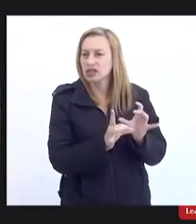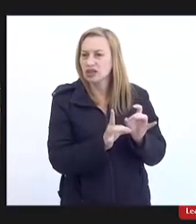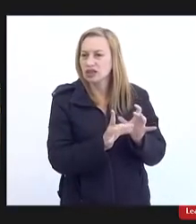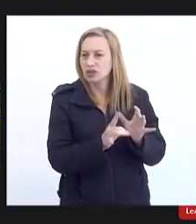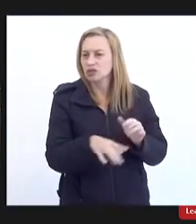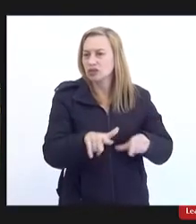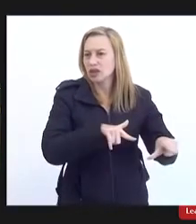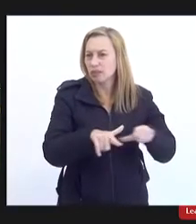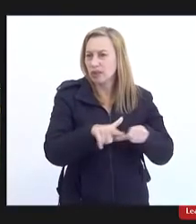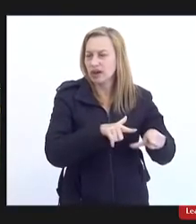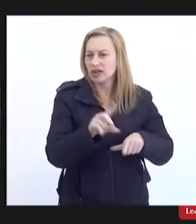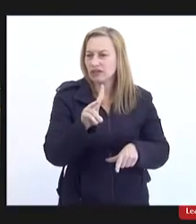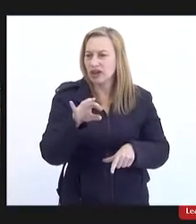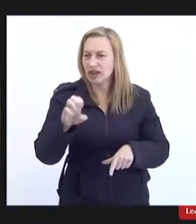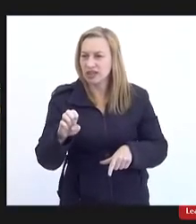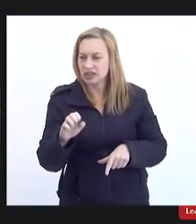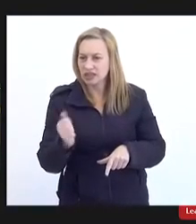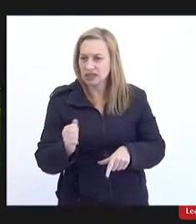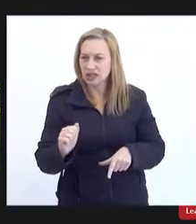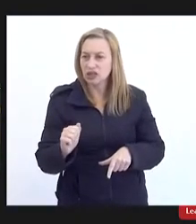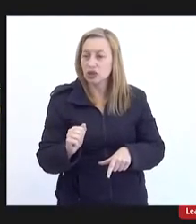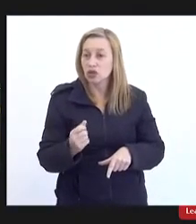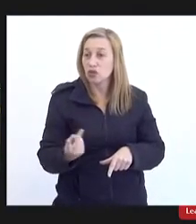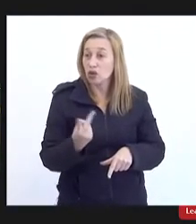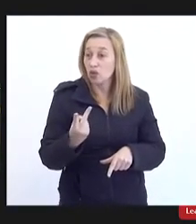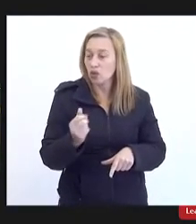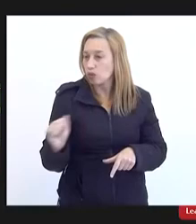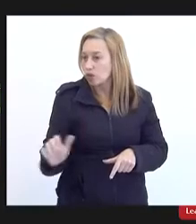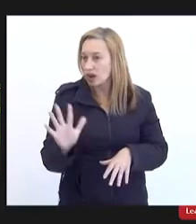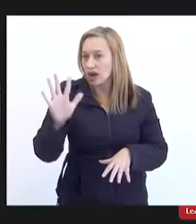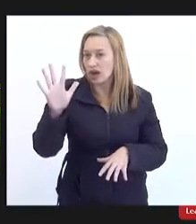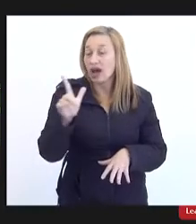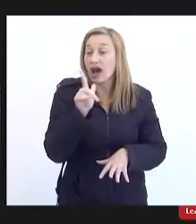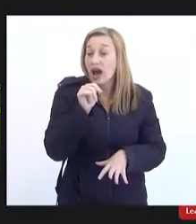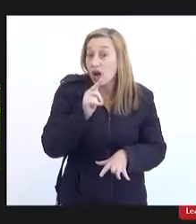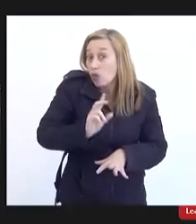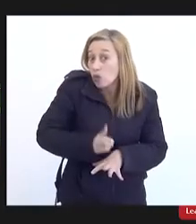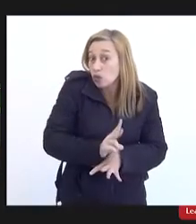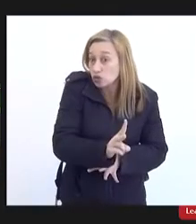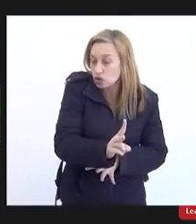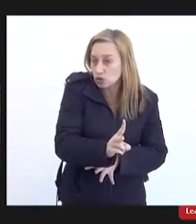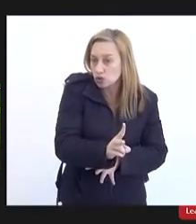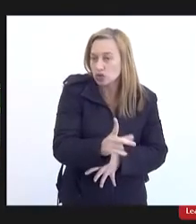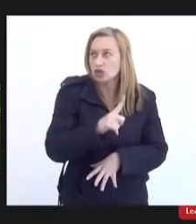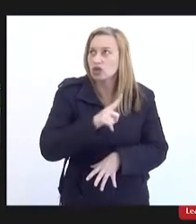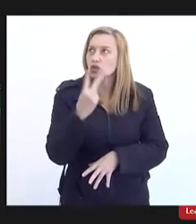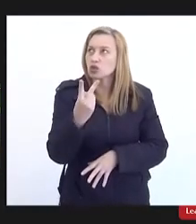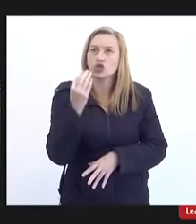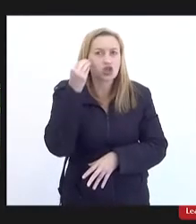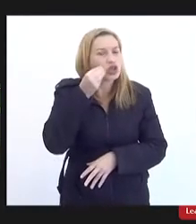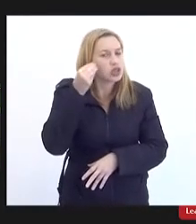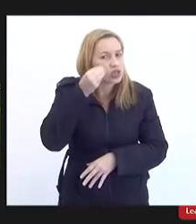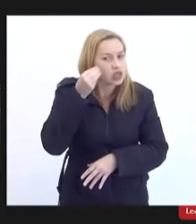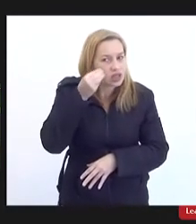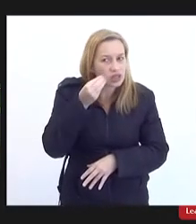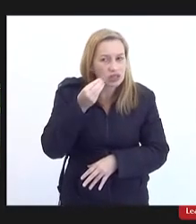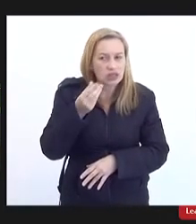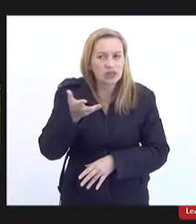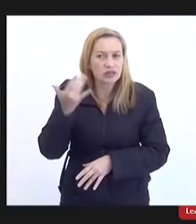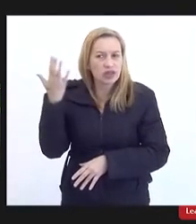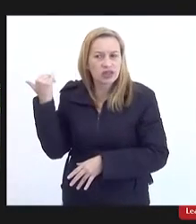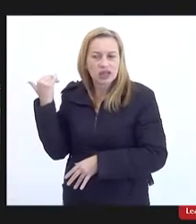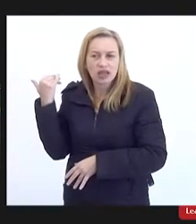então a tarifa subiu muito a água continuou embora nós nós tivemos duas experiências de privatização anteriores